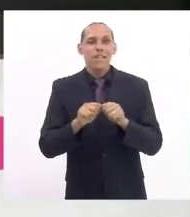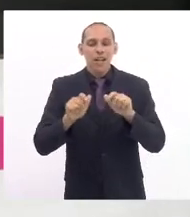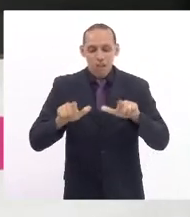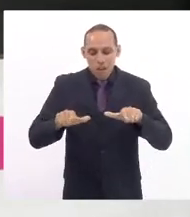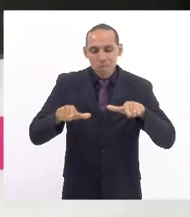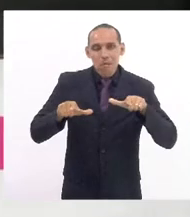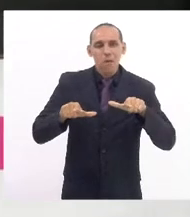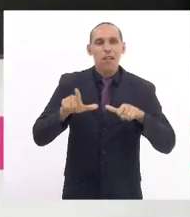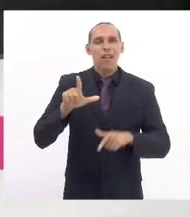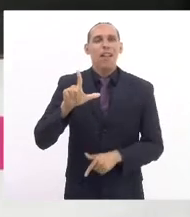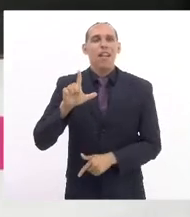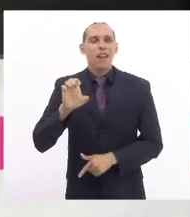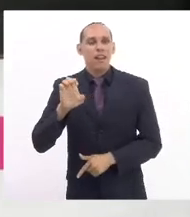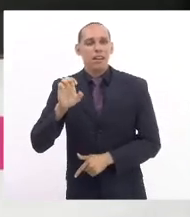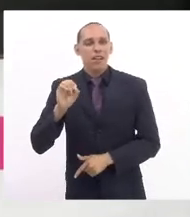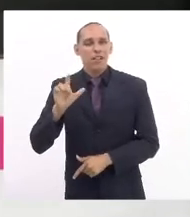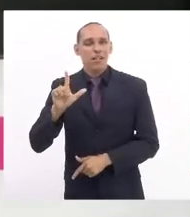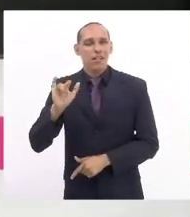Leolinda